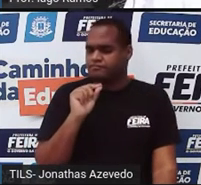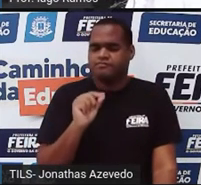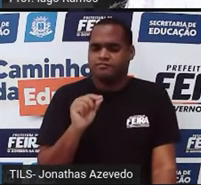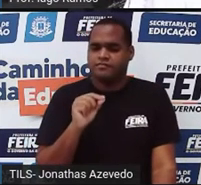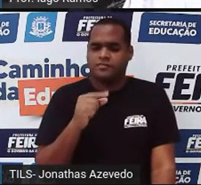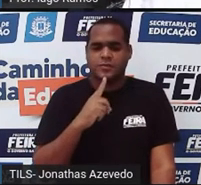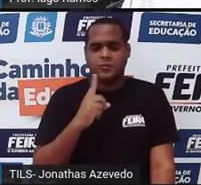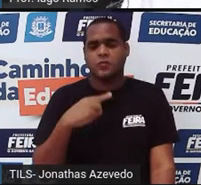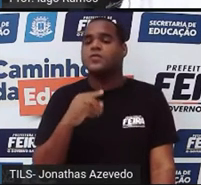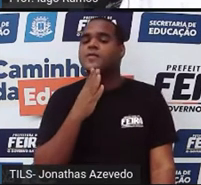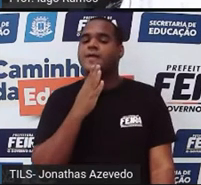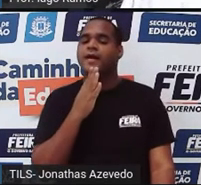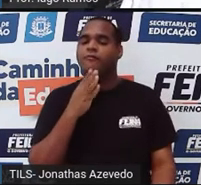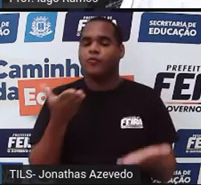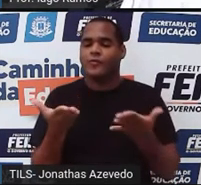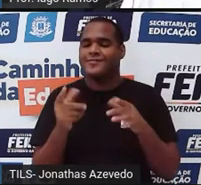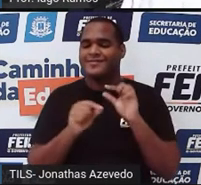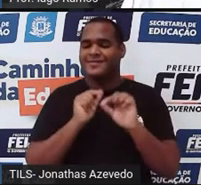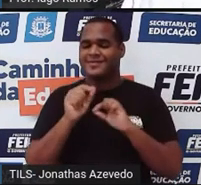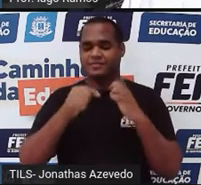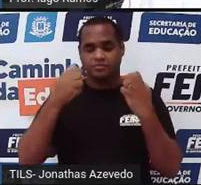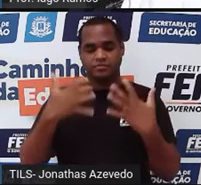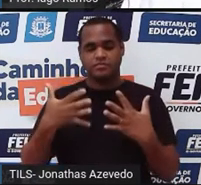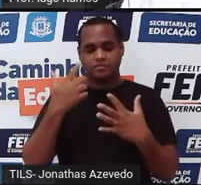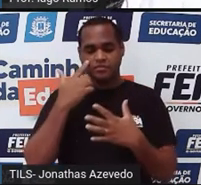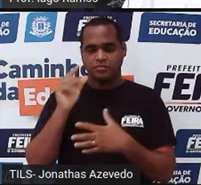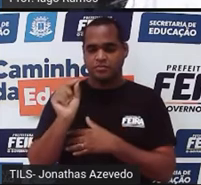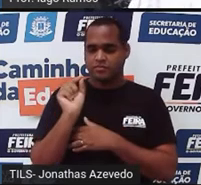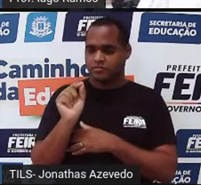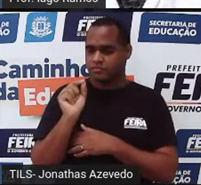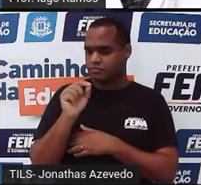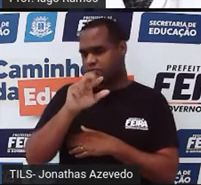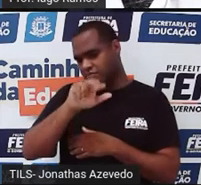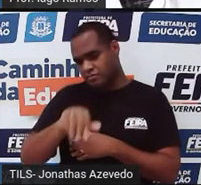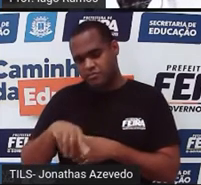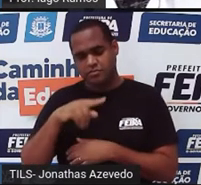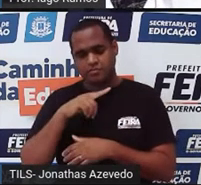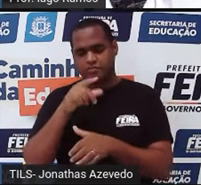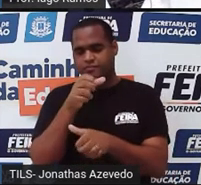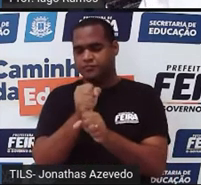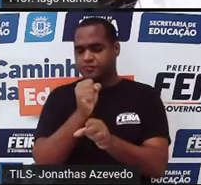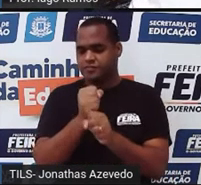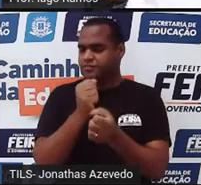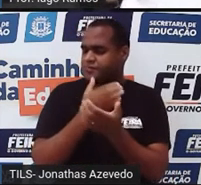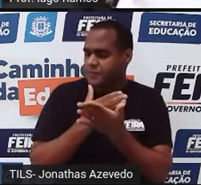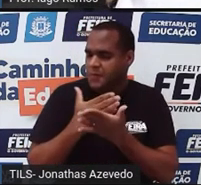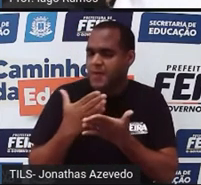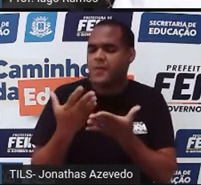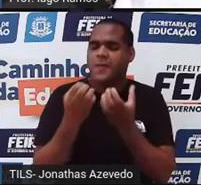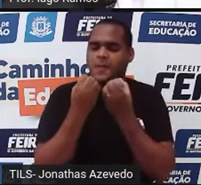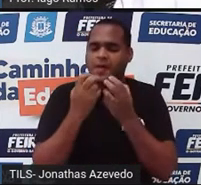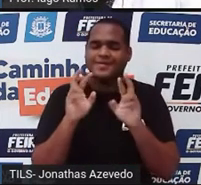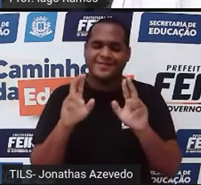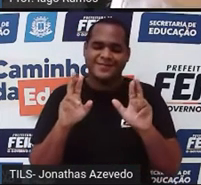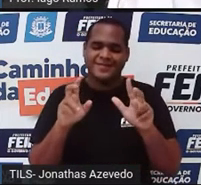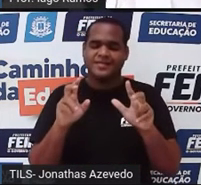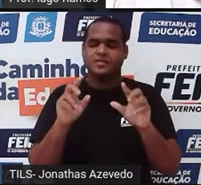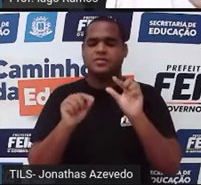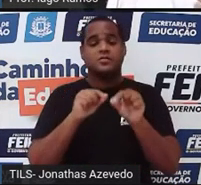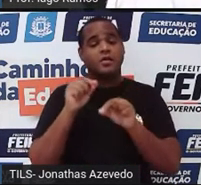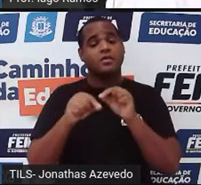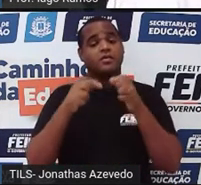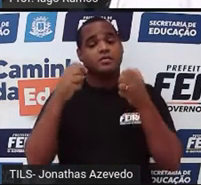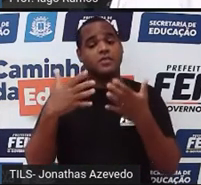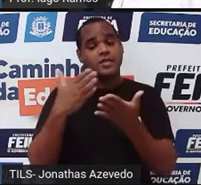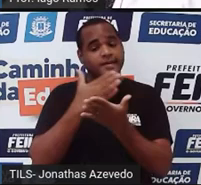conhece hoje, tá? Essa coisa da contagem começou de um jeito diferente e a partir